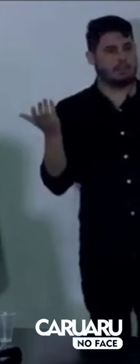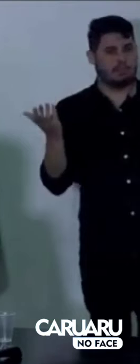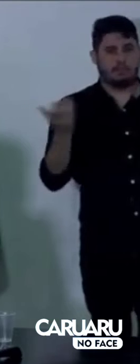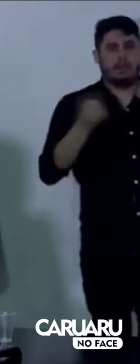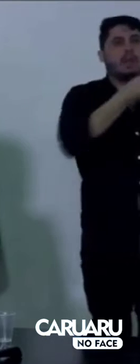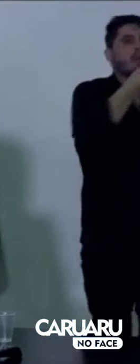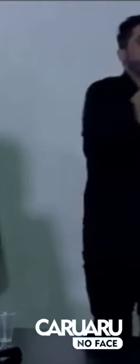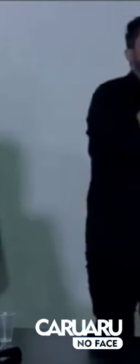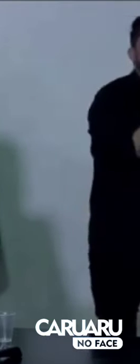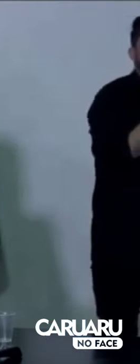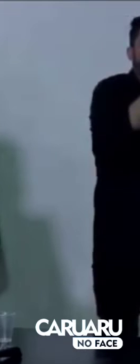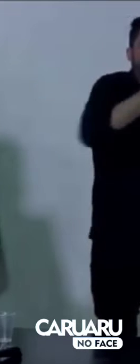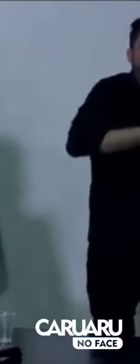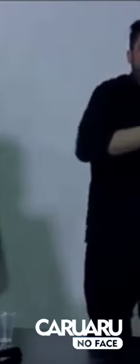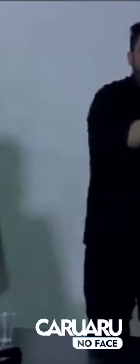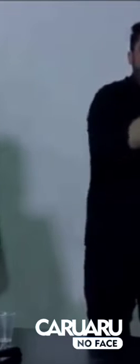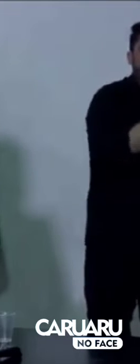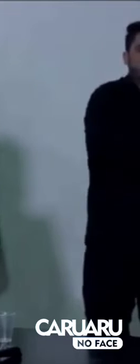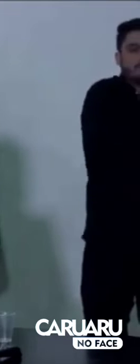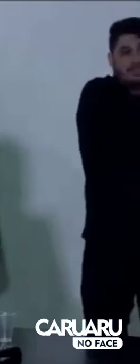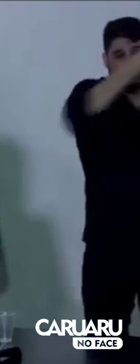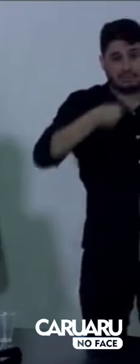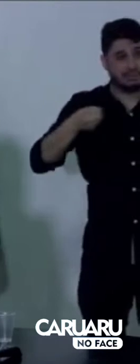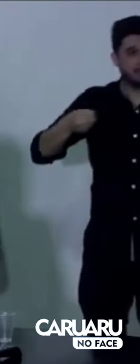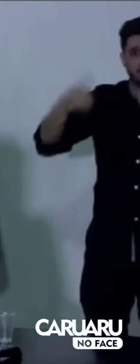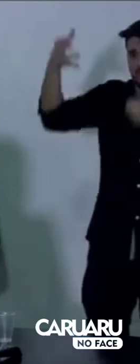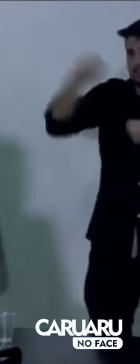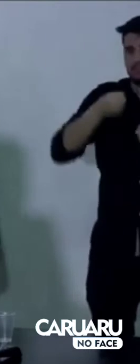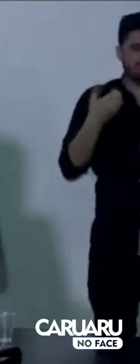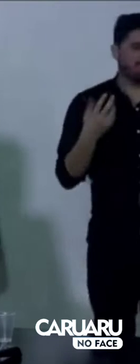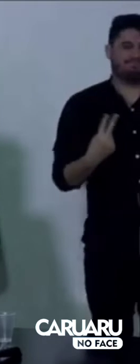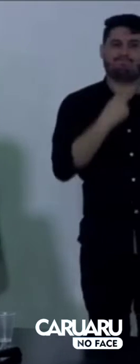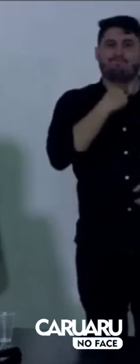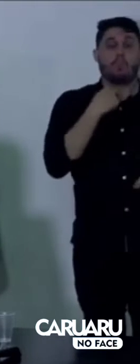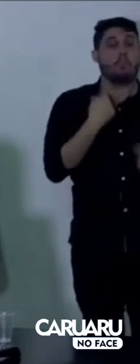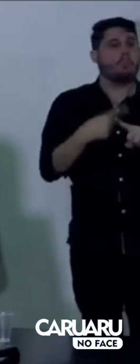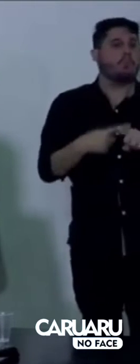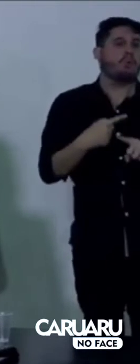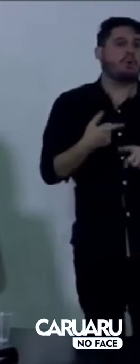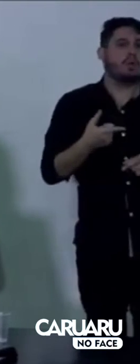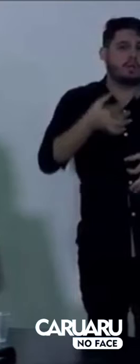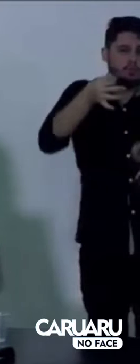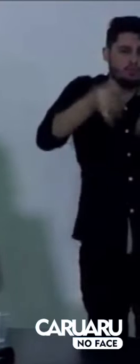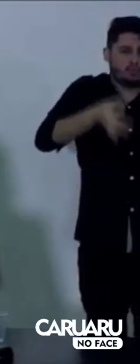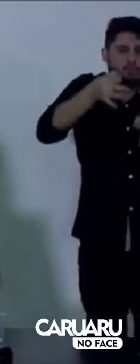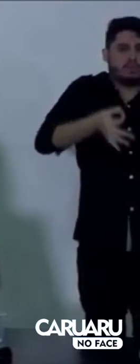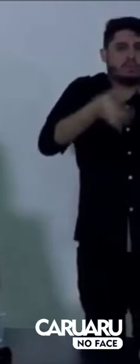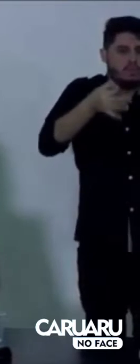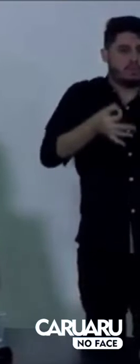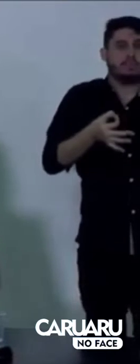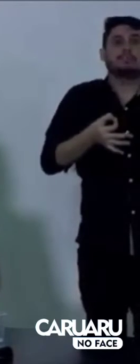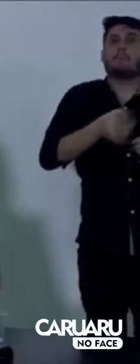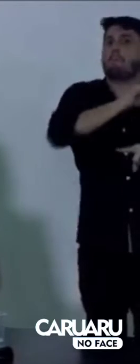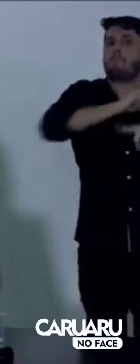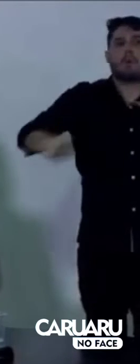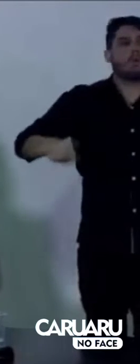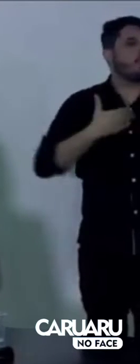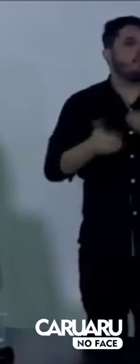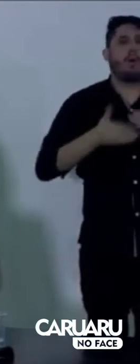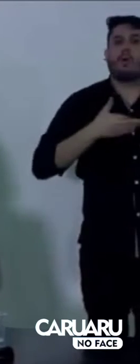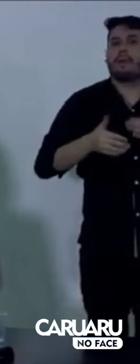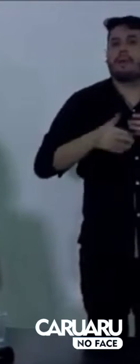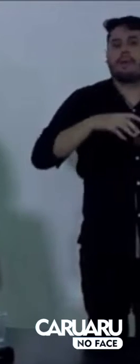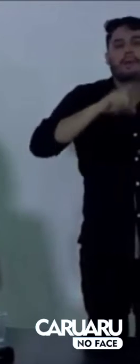uma premissa da Prefeitura, mas também de todos os órgãos de controle. O próprio Tribunal de Contas e o Ministério Público vedam qualquer tipo de contratação